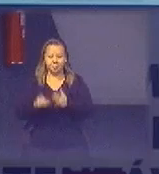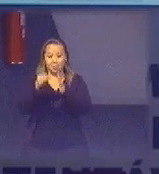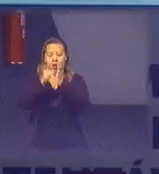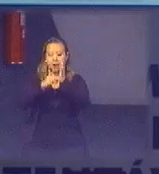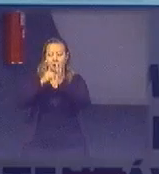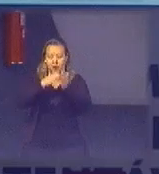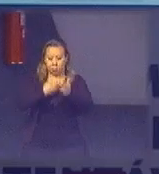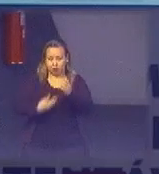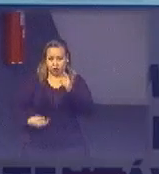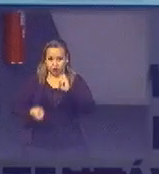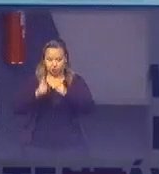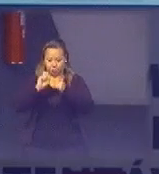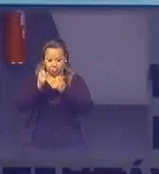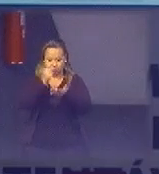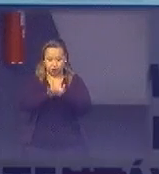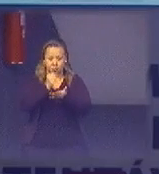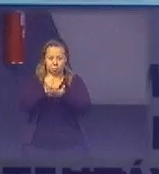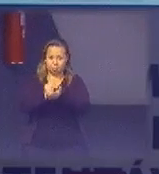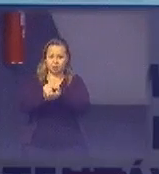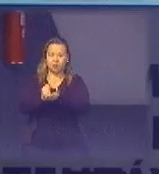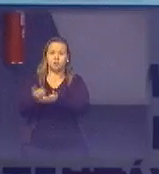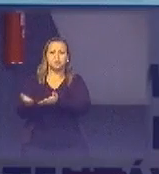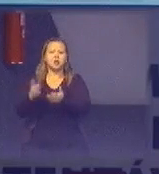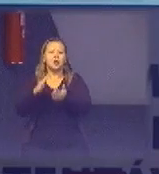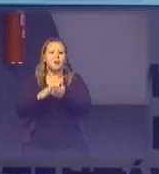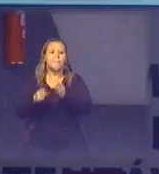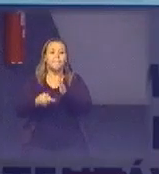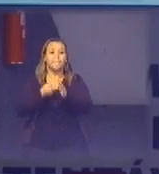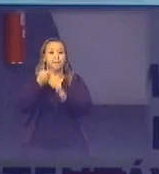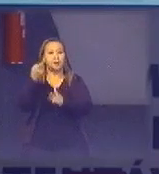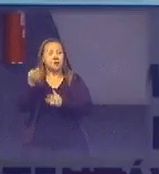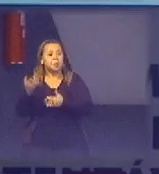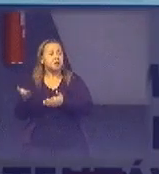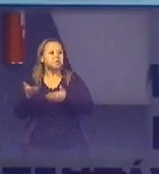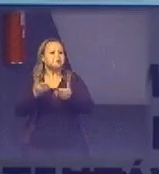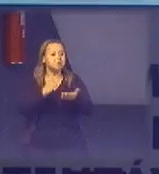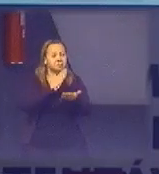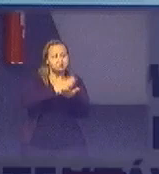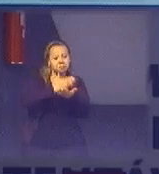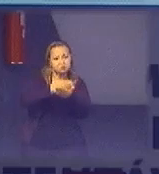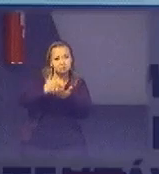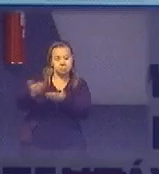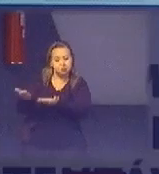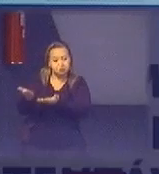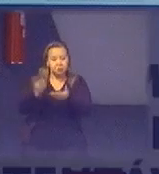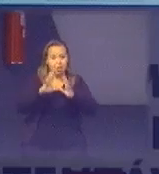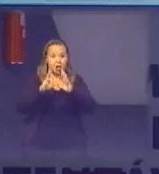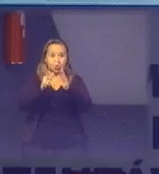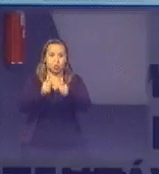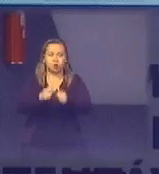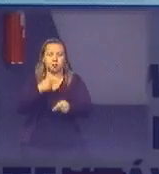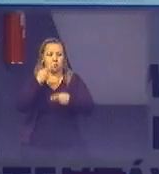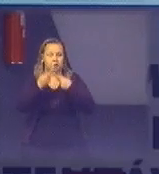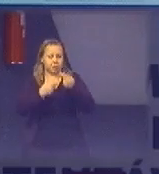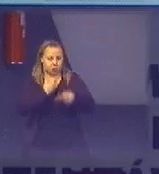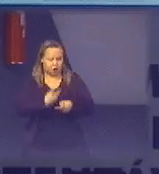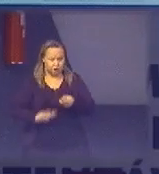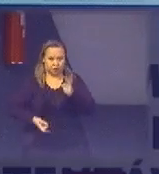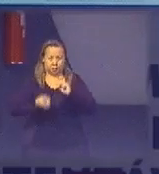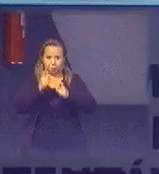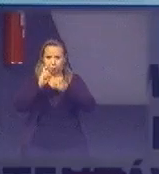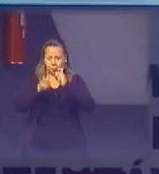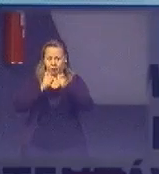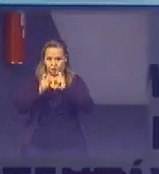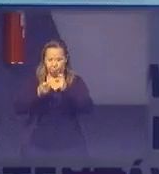governança em contratações ele a priori está tocando em todas essas facetas aqui ele vai dizer governança lato senso